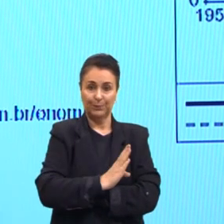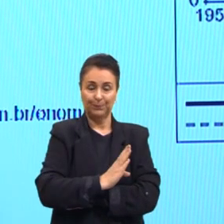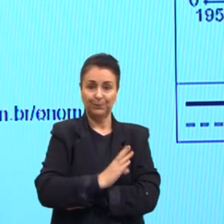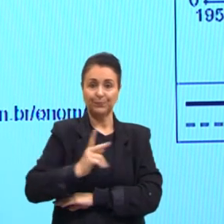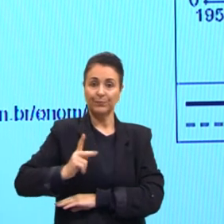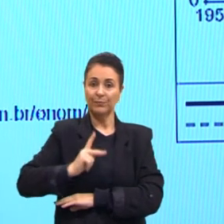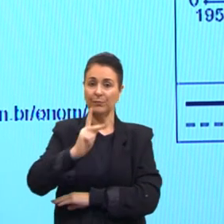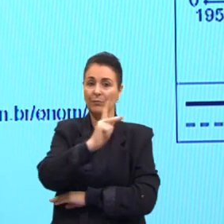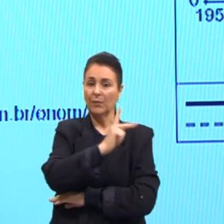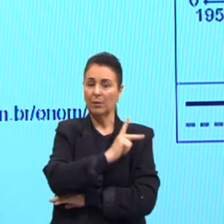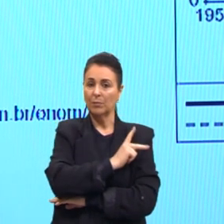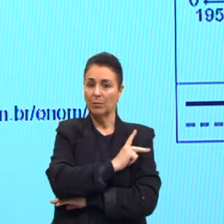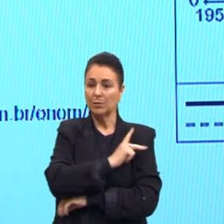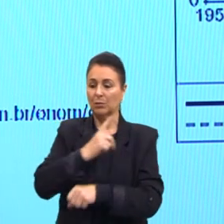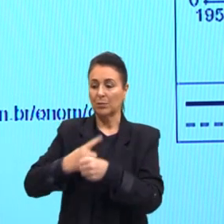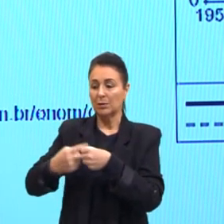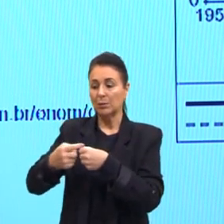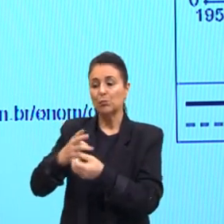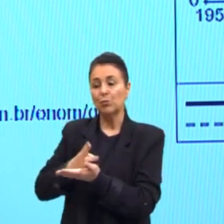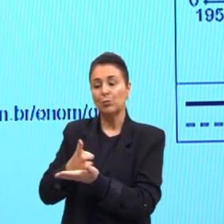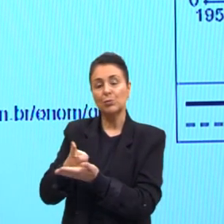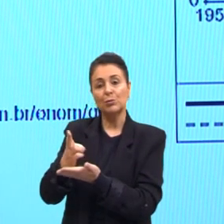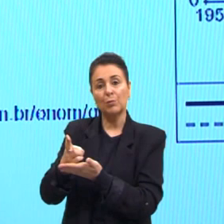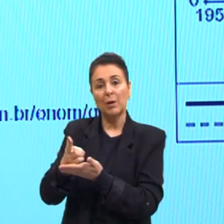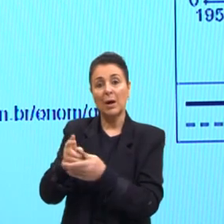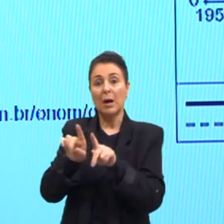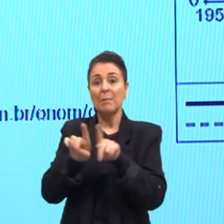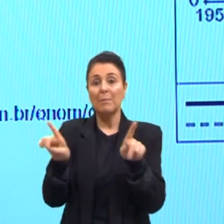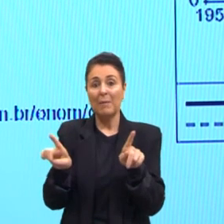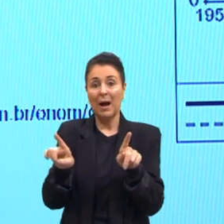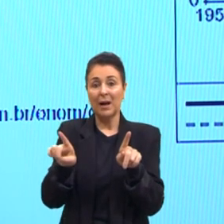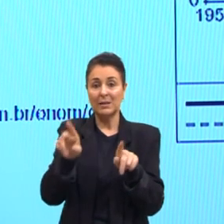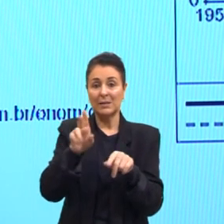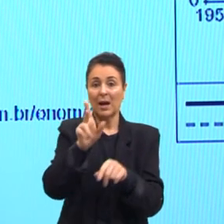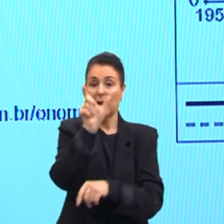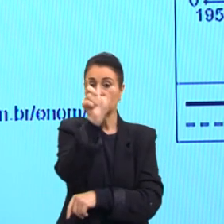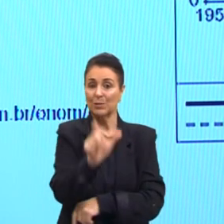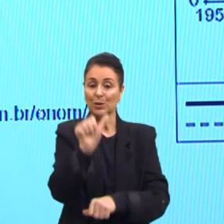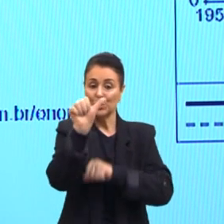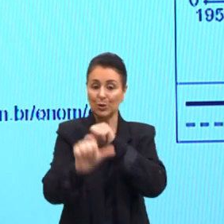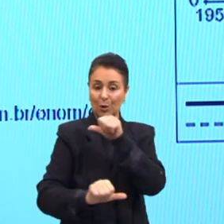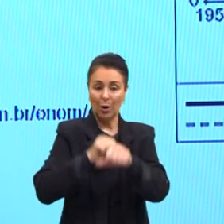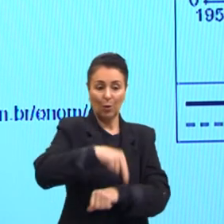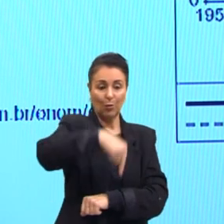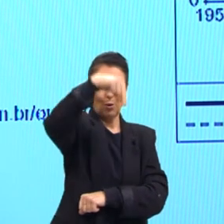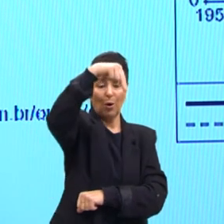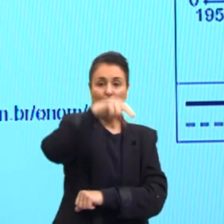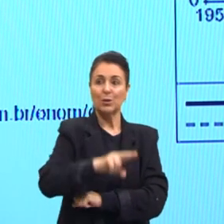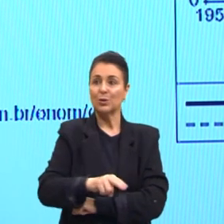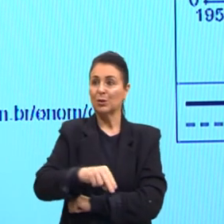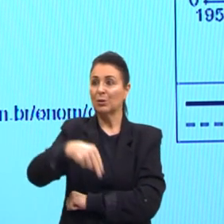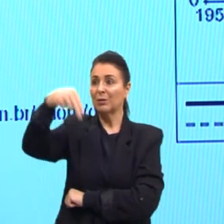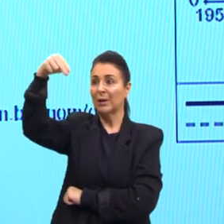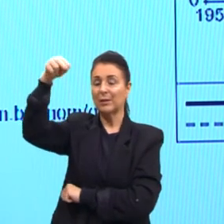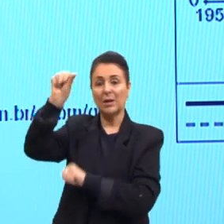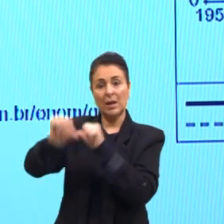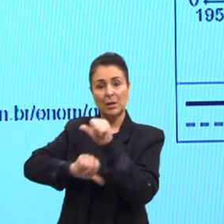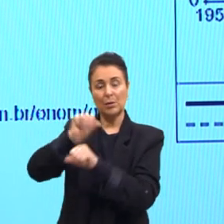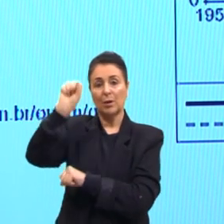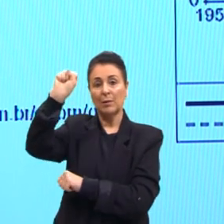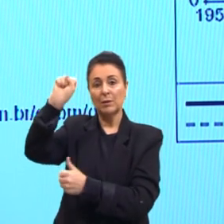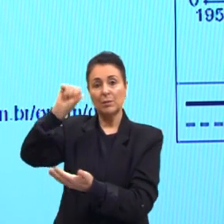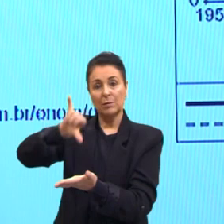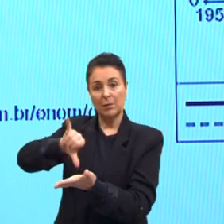urbana se mantém em função que essas pessoas vão vir para o Sudeste. E também no Sul, vejam aqui a nossa região Sul,